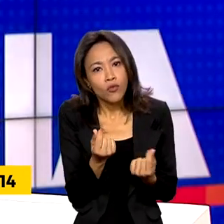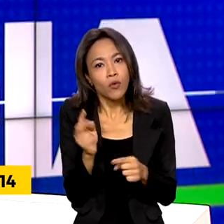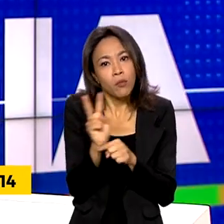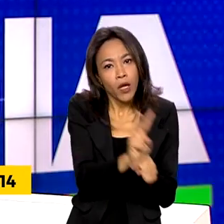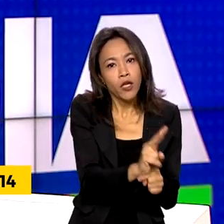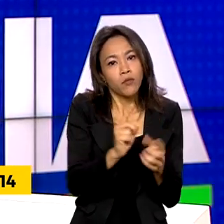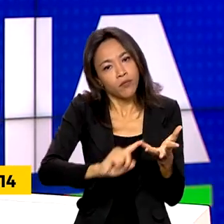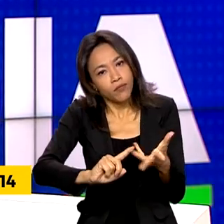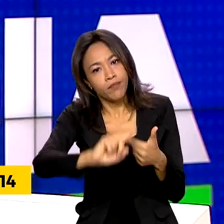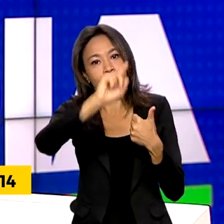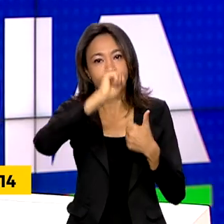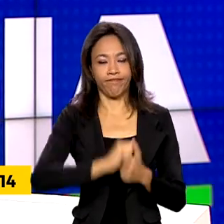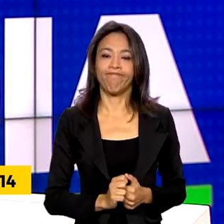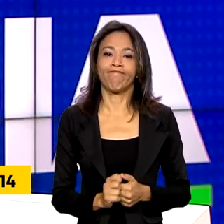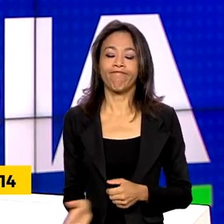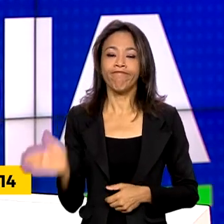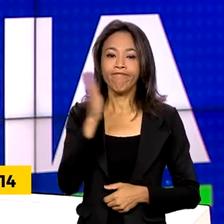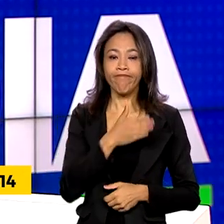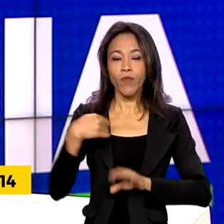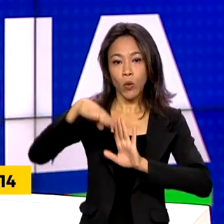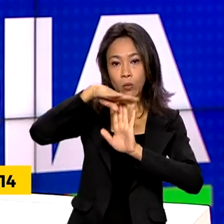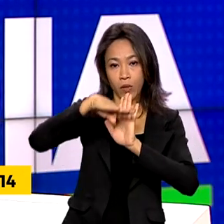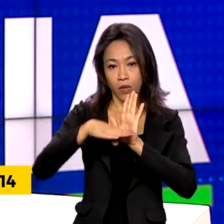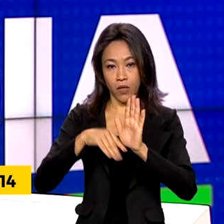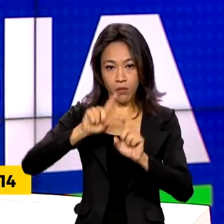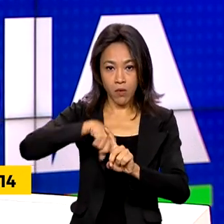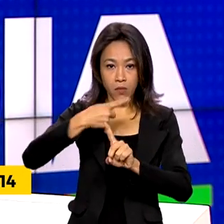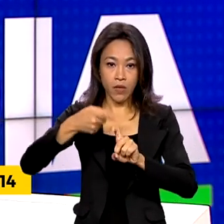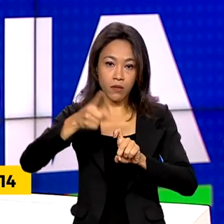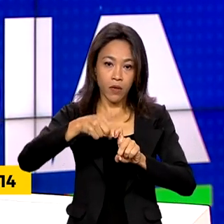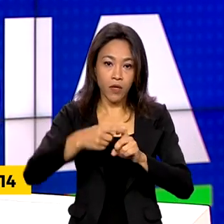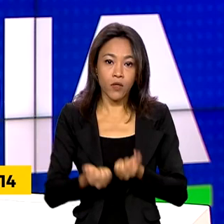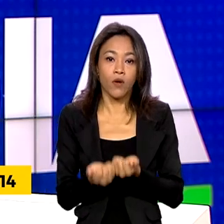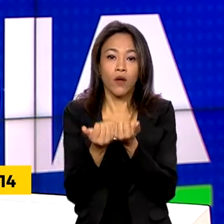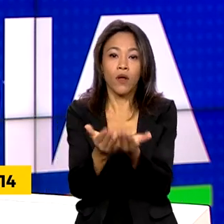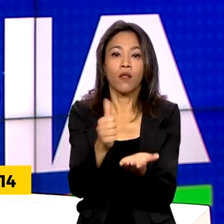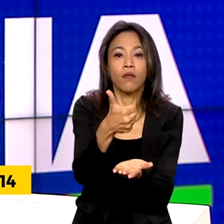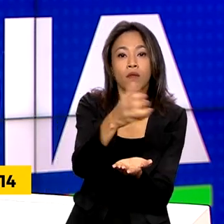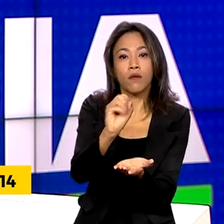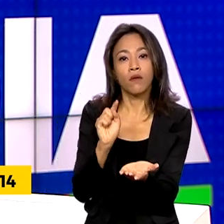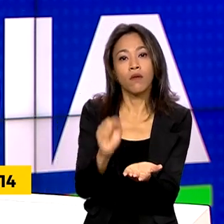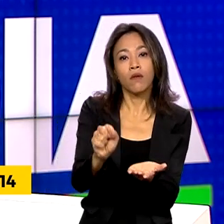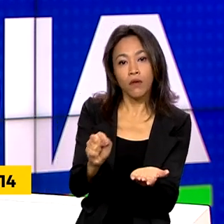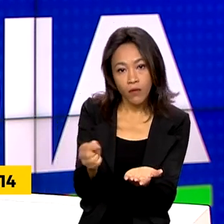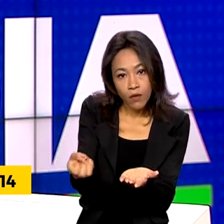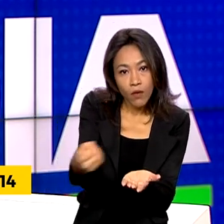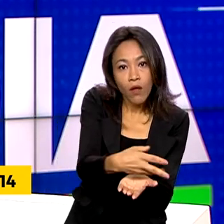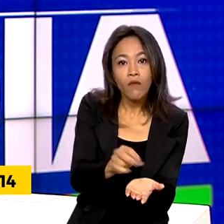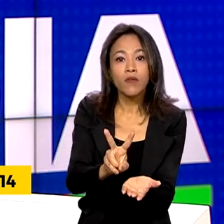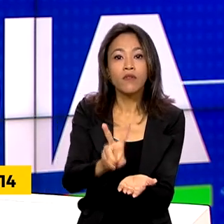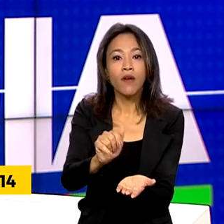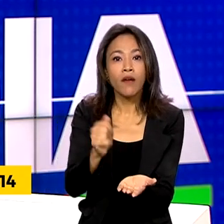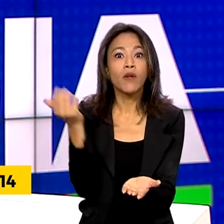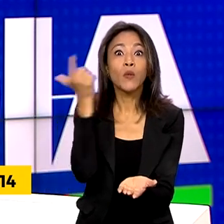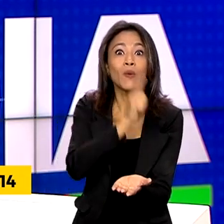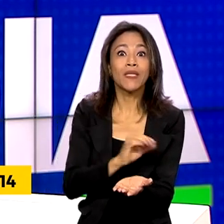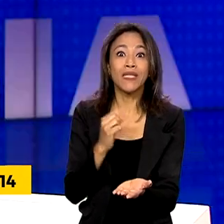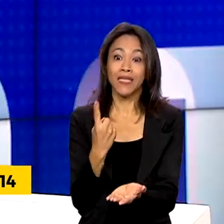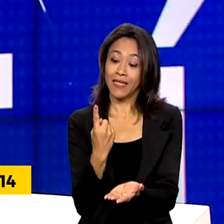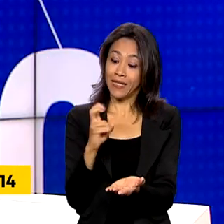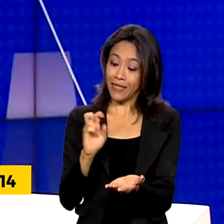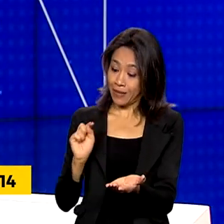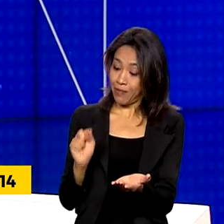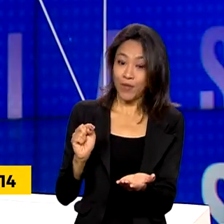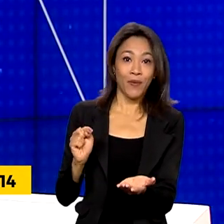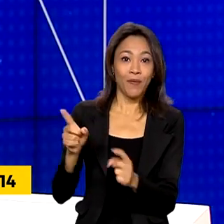O Mais Médicos vai oferecer 10 mil novas vagas. O programa pode atingir 15 mil médicos contratados em todo